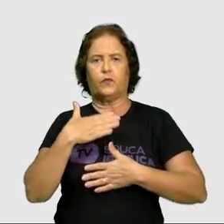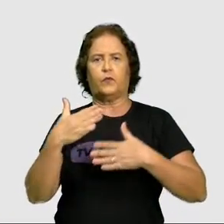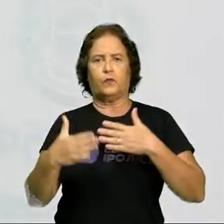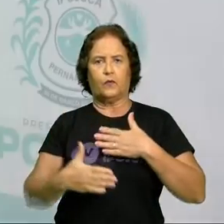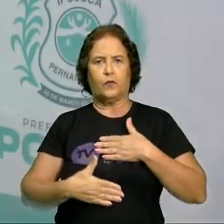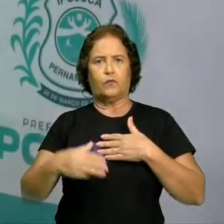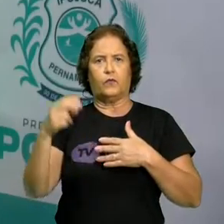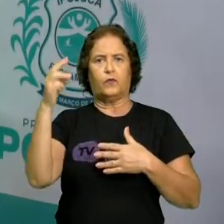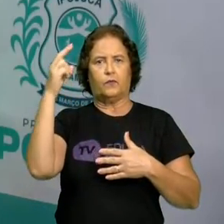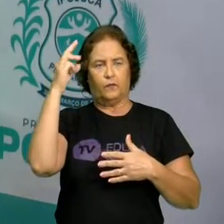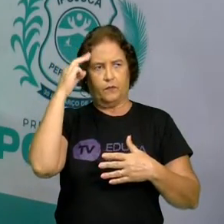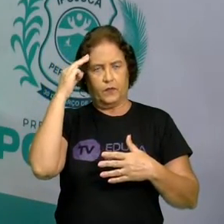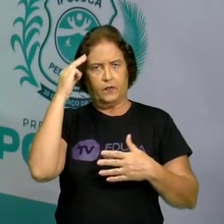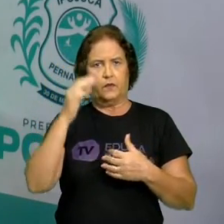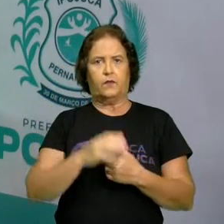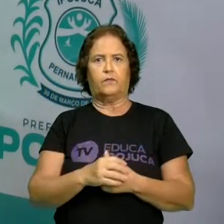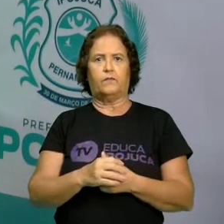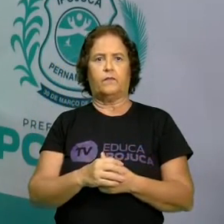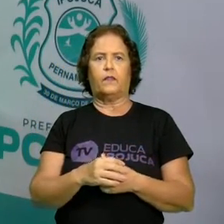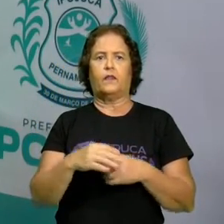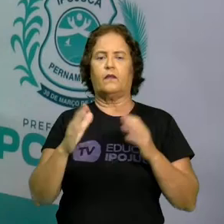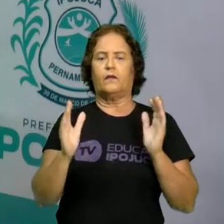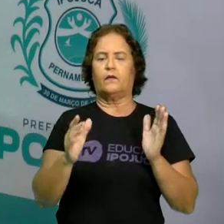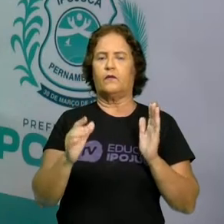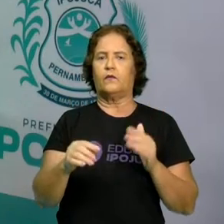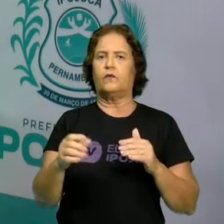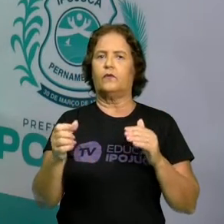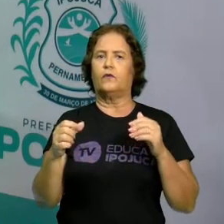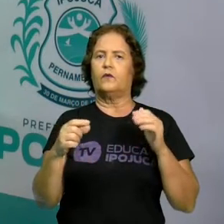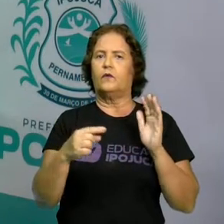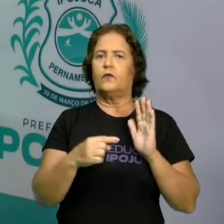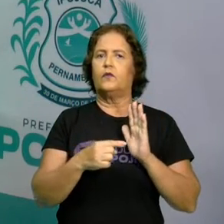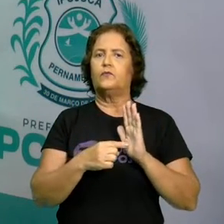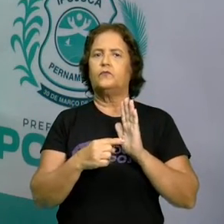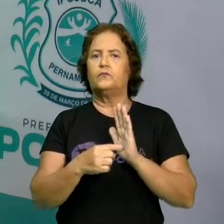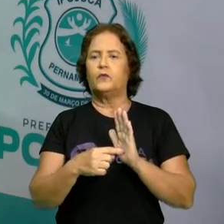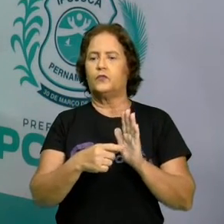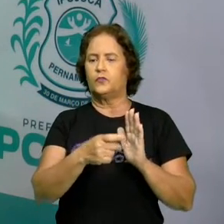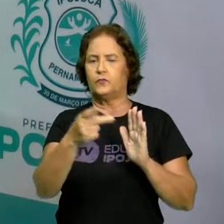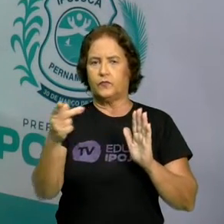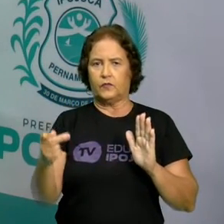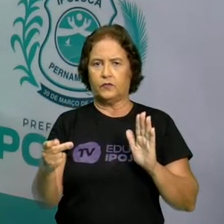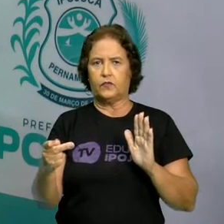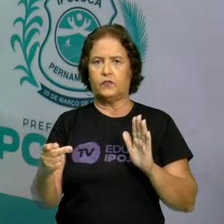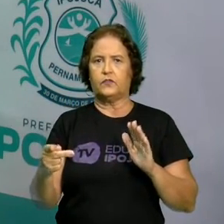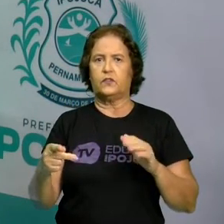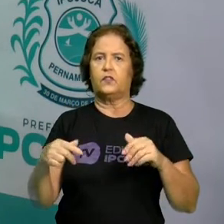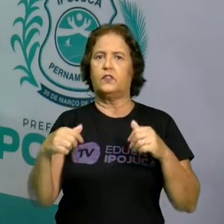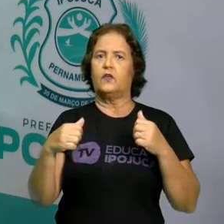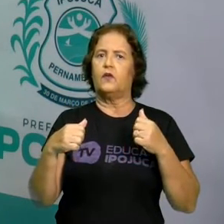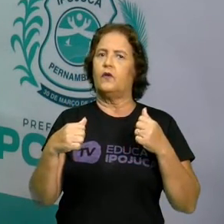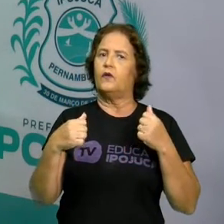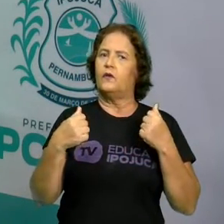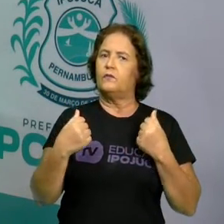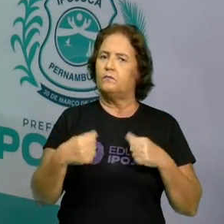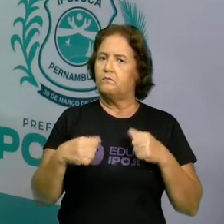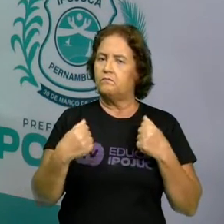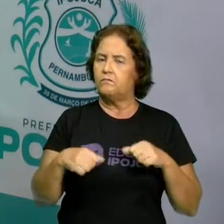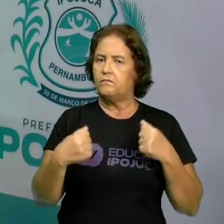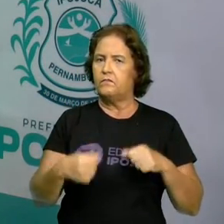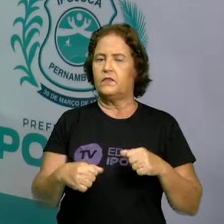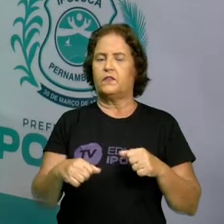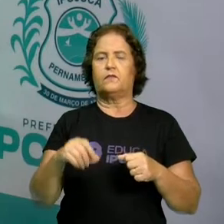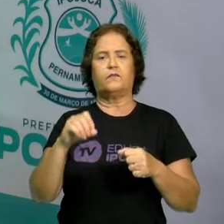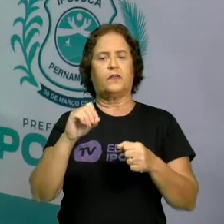E aí eu trago para vocês esse olhar da necessidade de se fazer acontecer todos esses movimentos